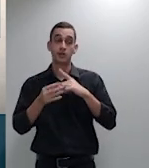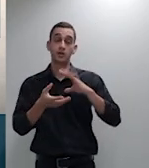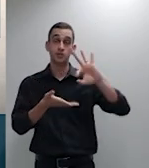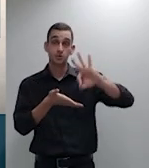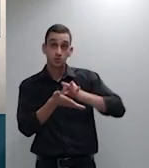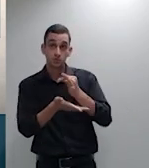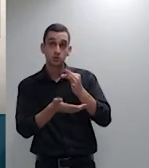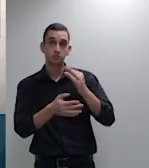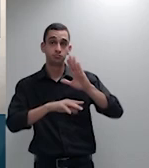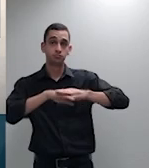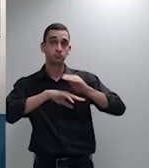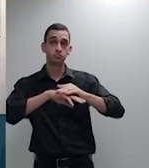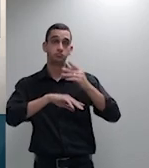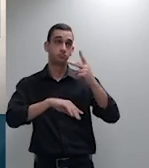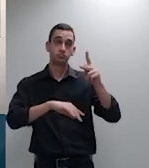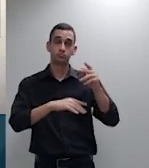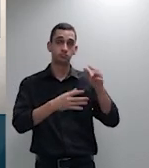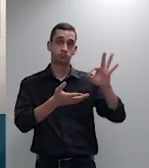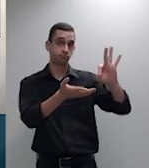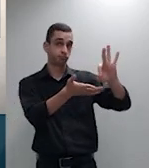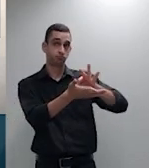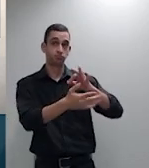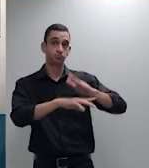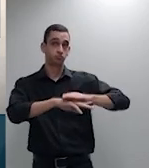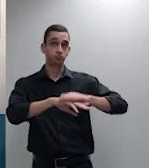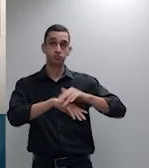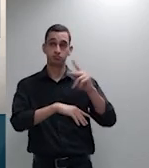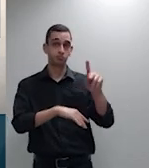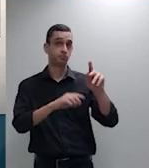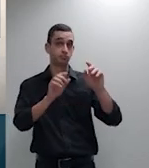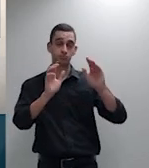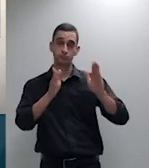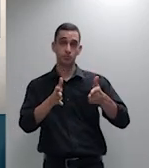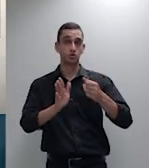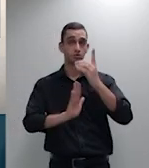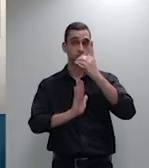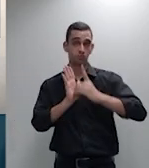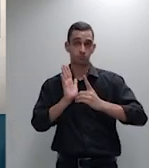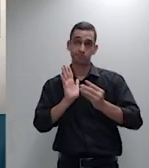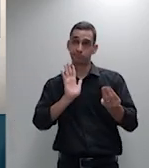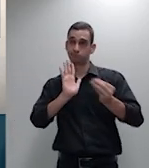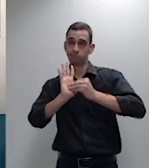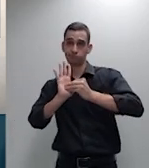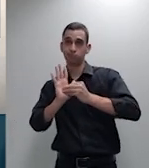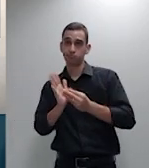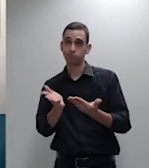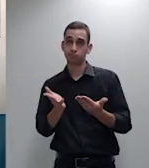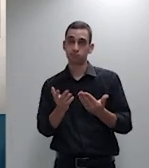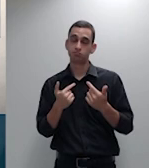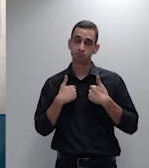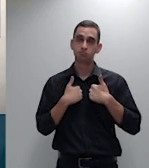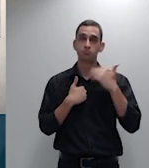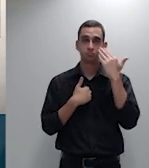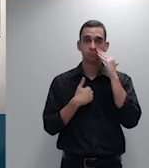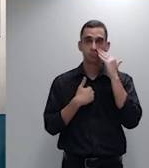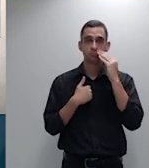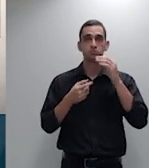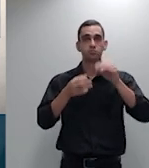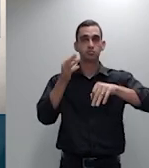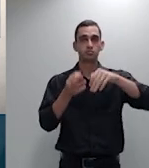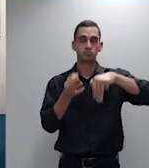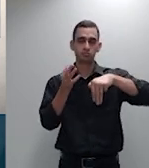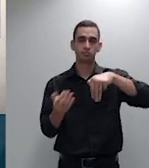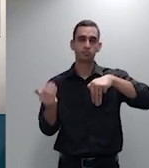prova de que efetivamente o declarante após a assinatura então compreendo a manifestação do ministro Salomão mas não